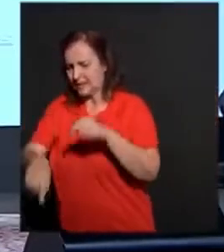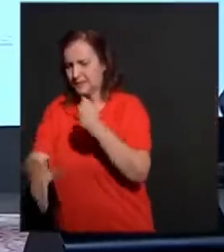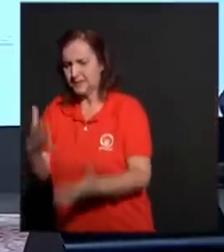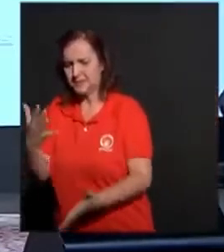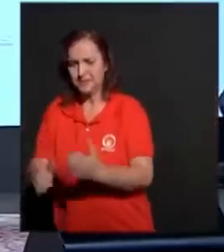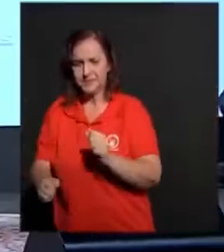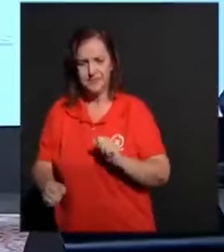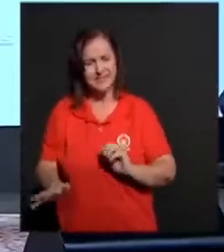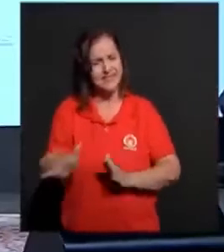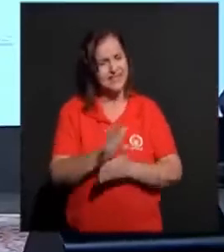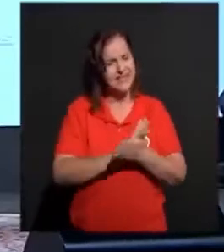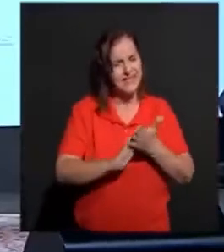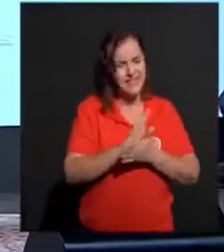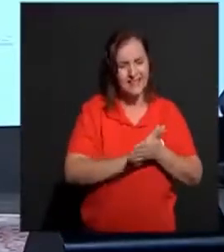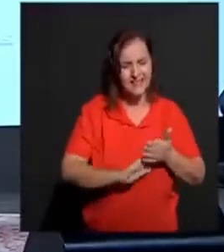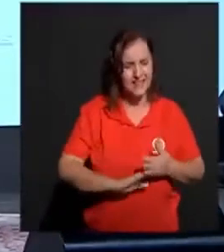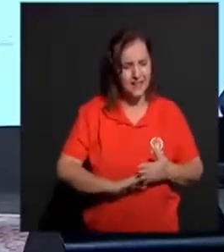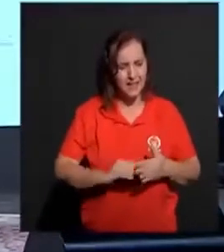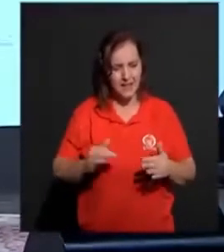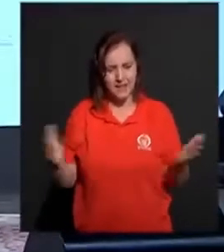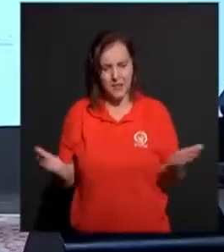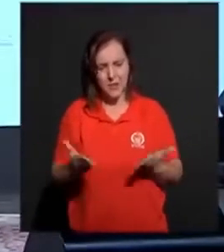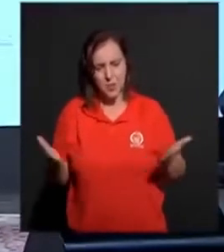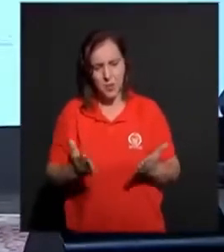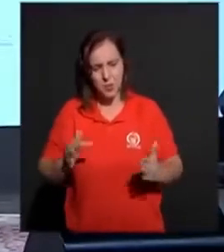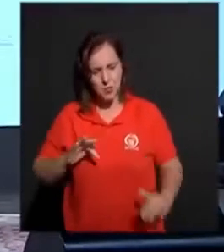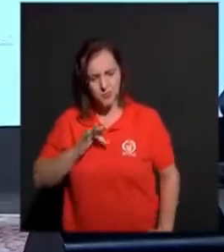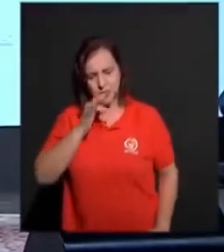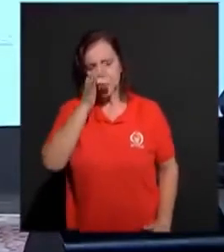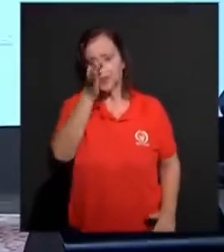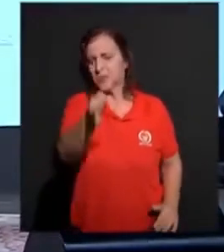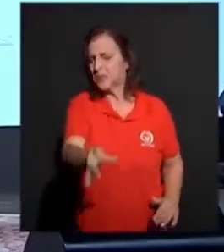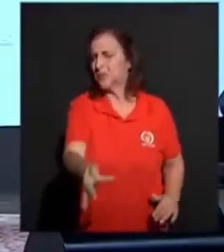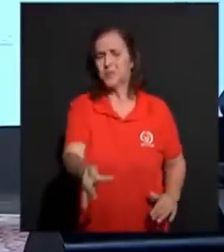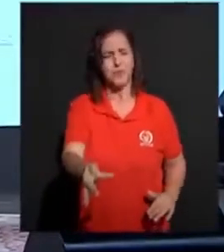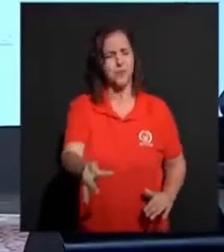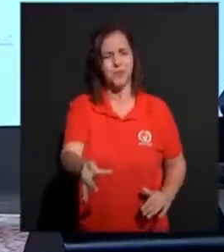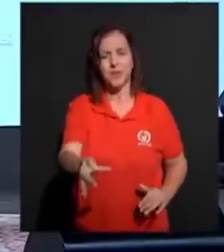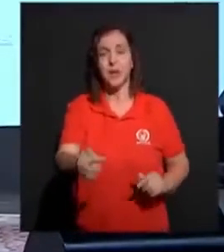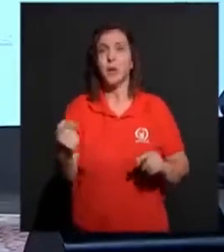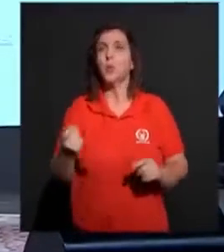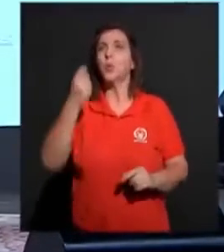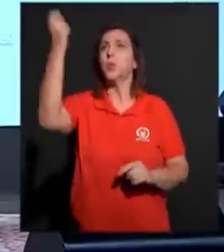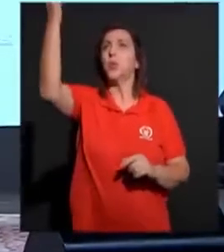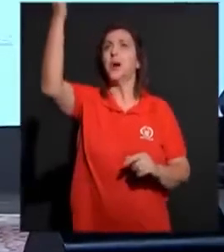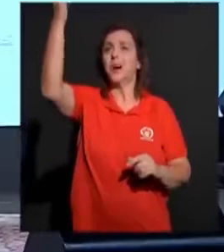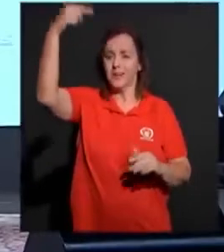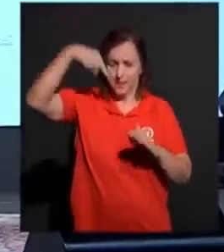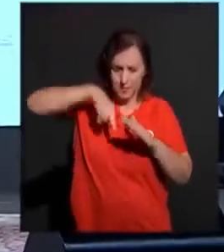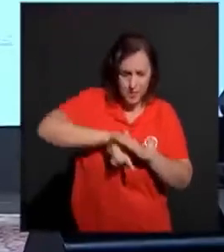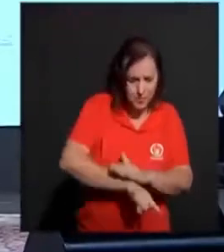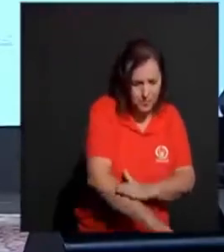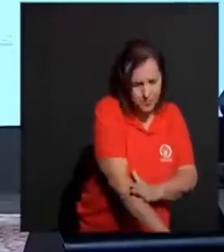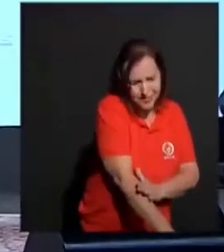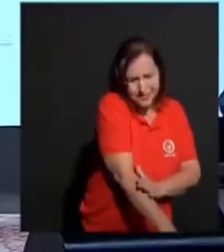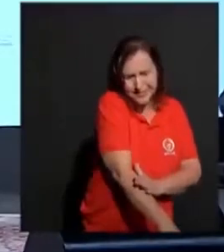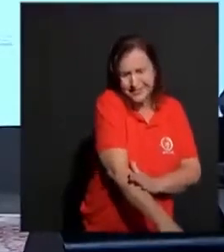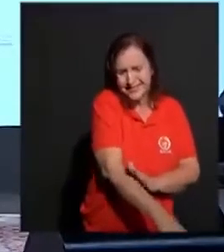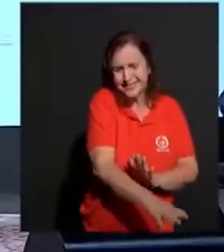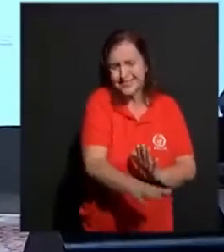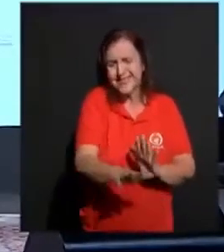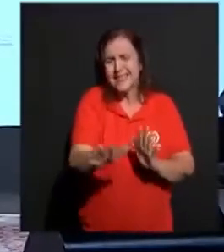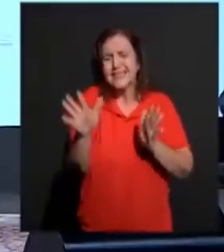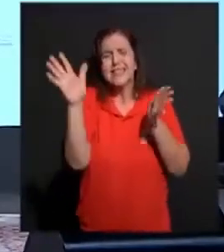Nem as potestades. Nem o presente. Nem o porvir. Nem a altura. Nem a profundidade. Nem